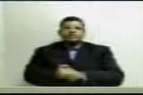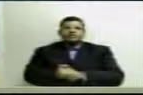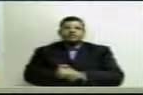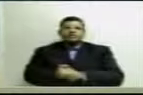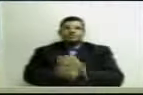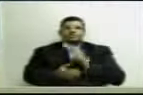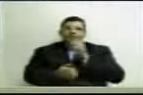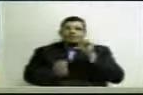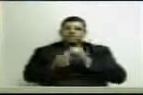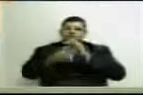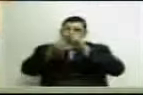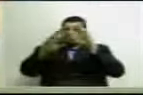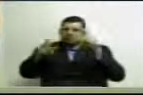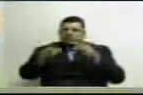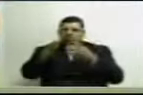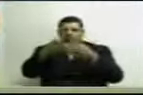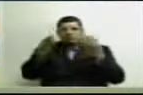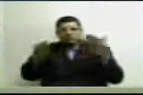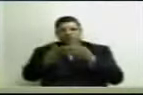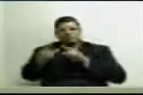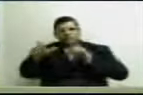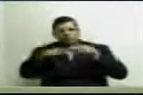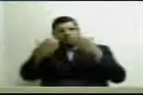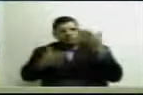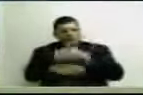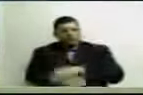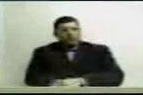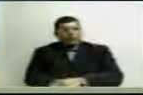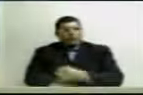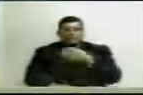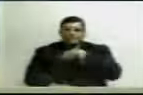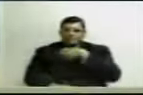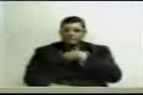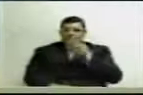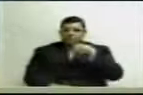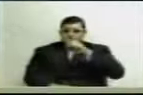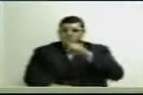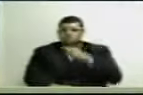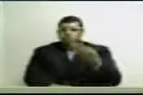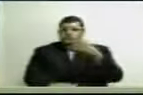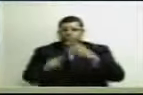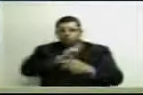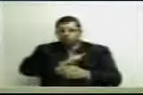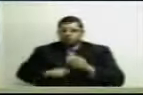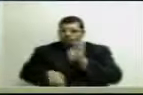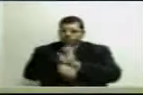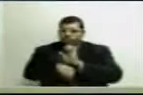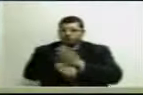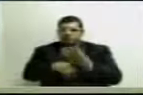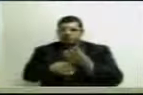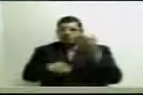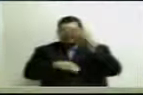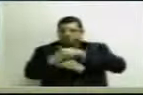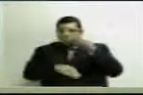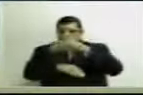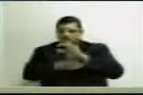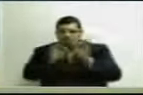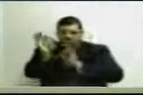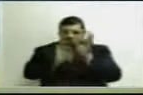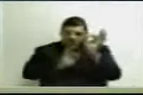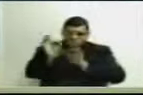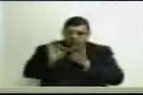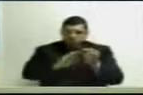Eu já fiz vários apelos dessa tribuna, no sentido de irmos até o governo do Estado, encaminhar a